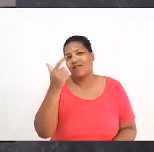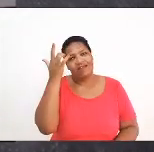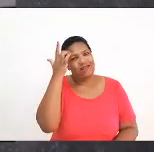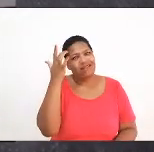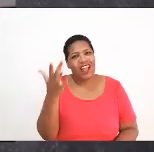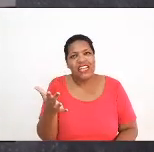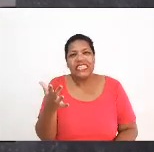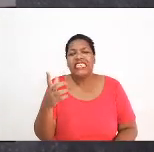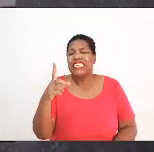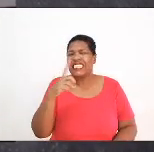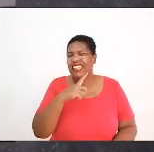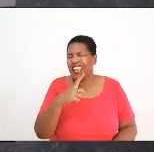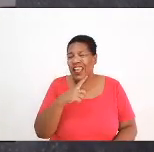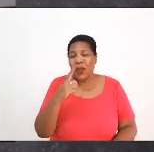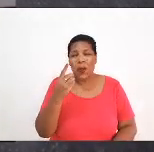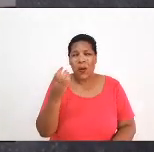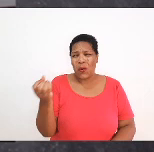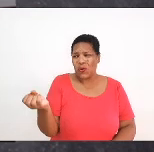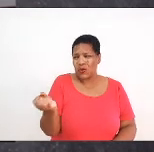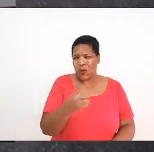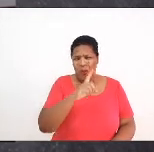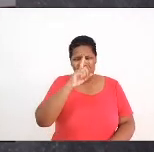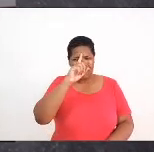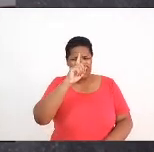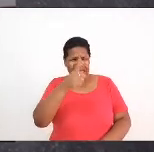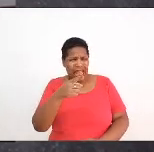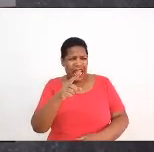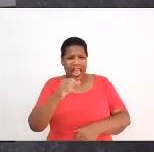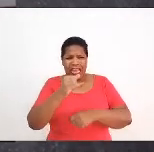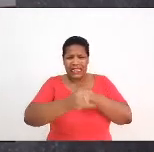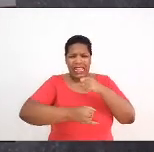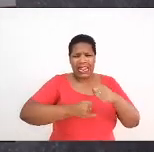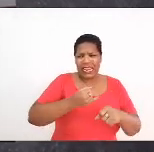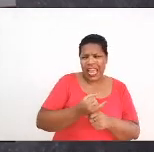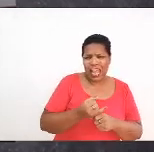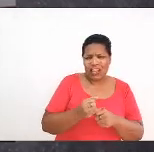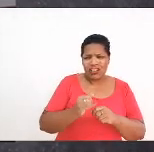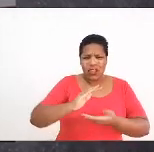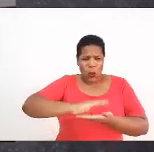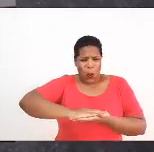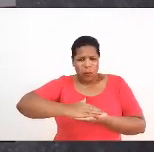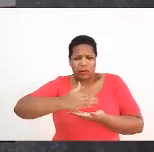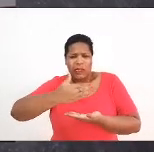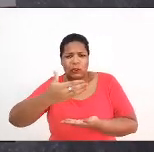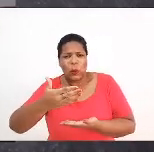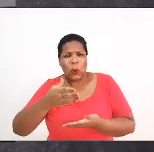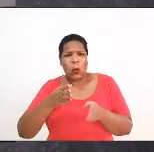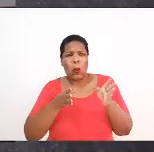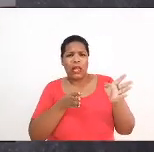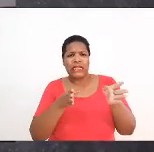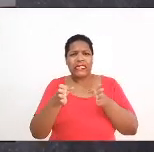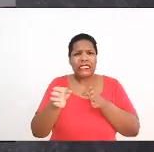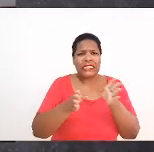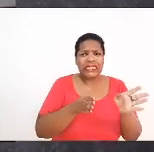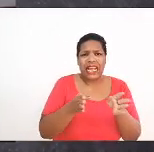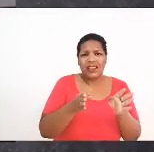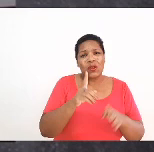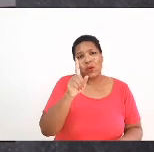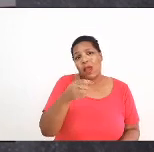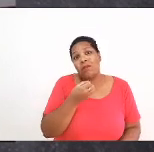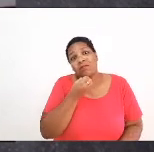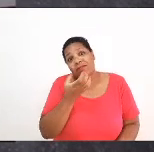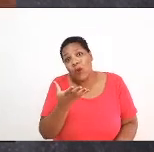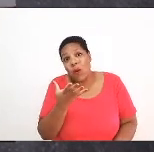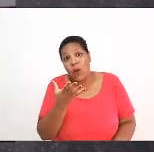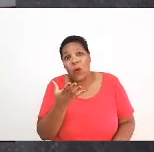novas demandas e exigências, com acessibilidade nem sempre boa ou limitada,